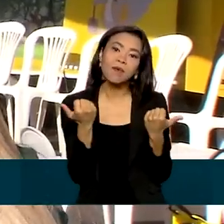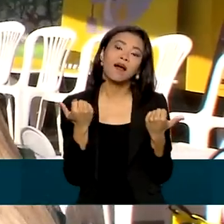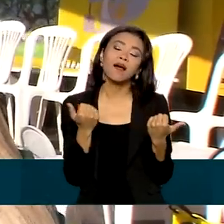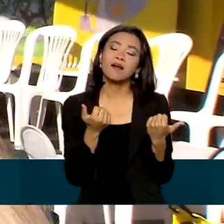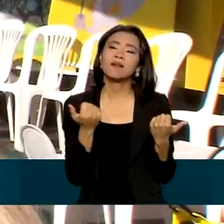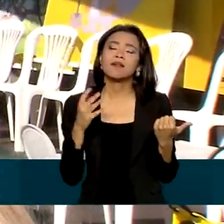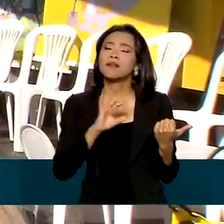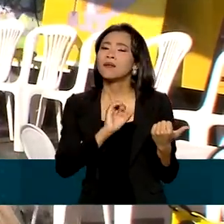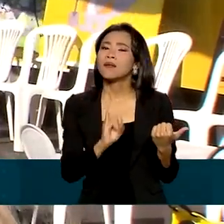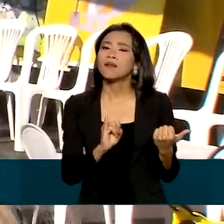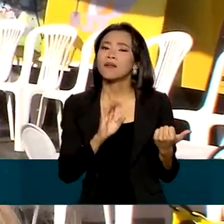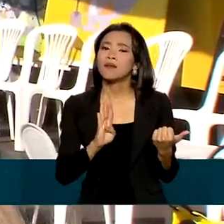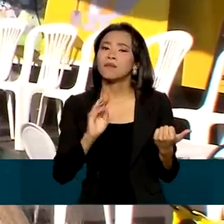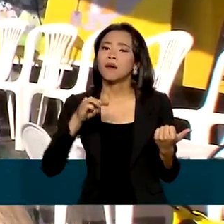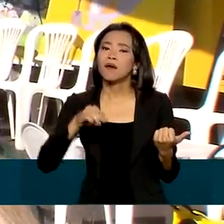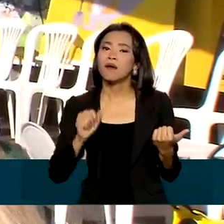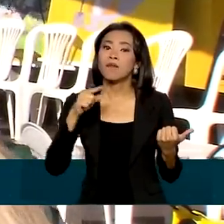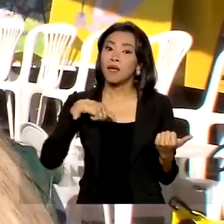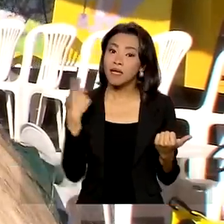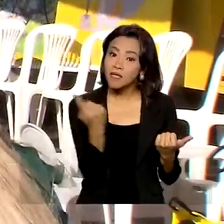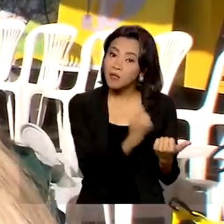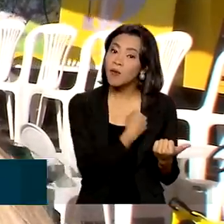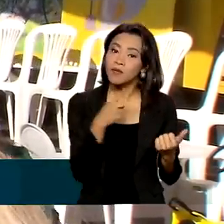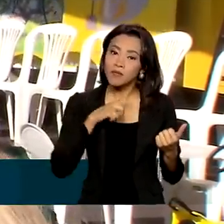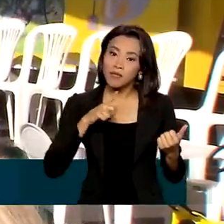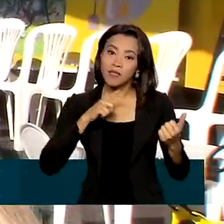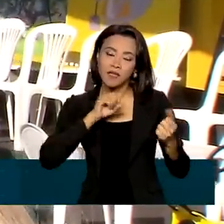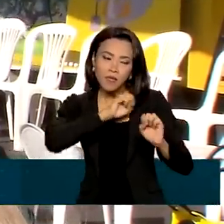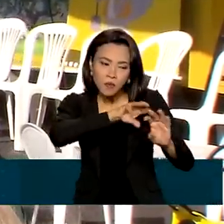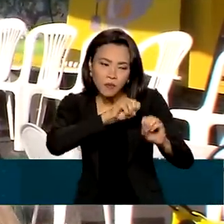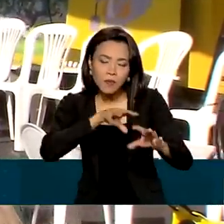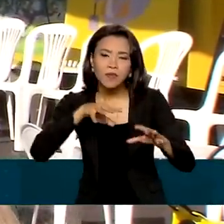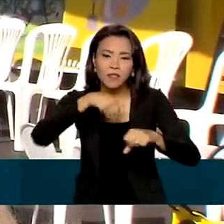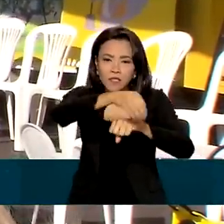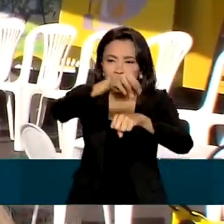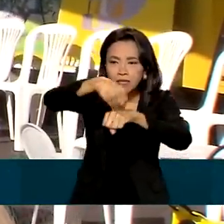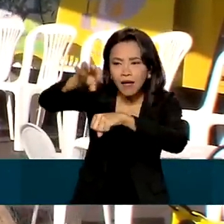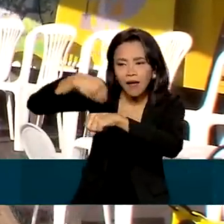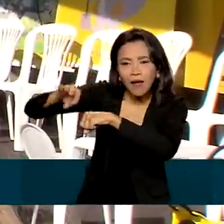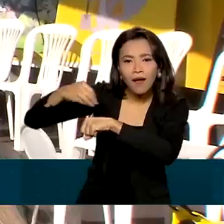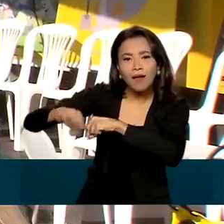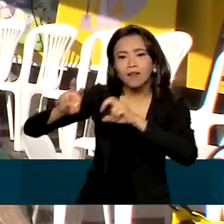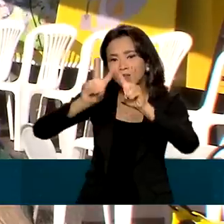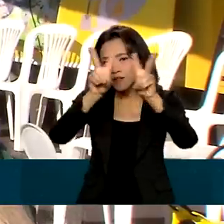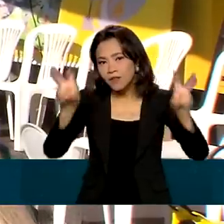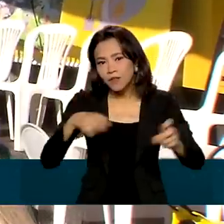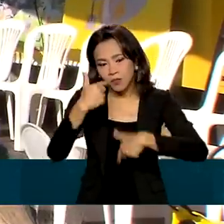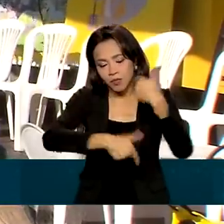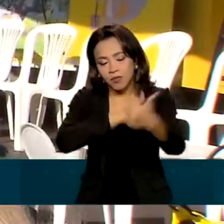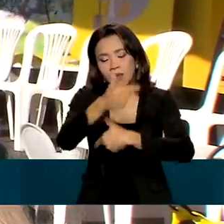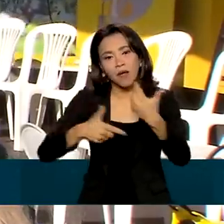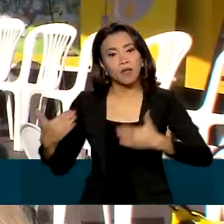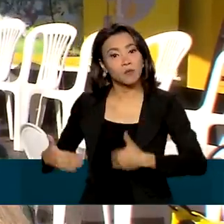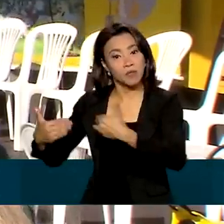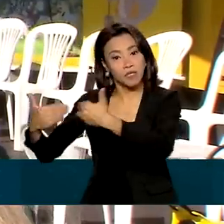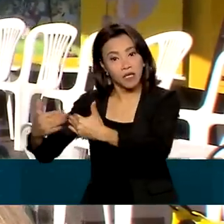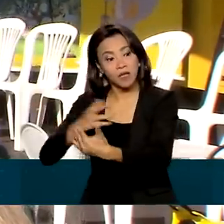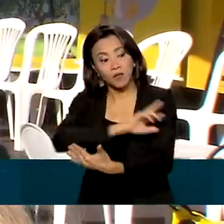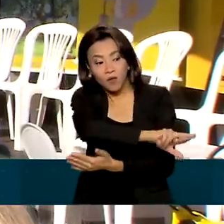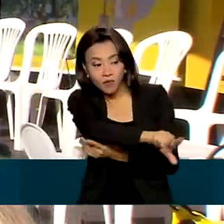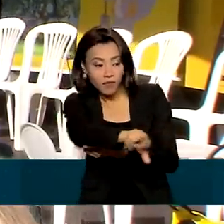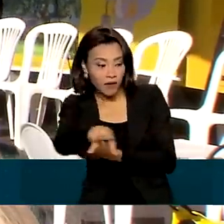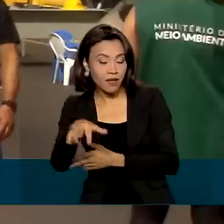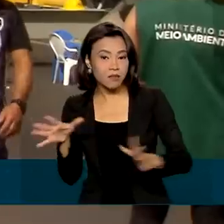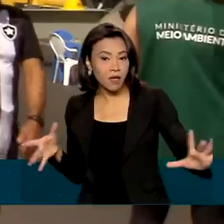para que a gente tenha como ponto focal o Educa Mais e que a gente consiga disseminar o início das ações do Ministério com outros órgãos, principalmente